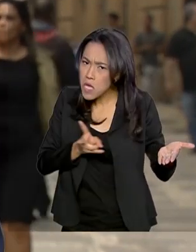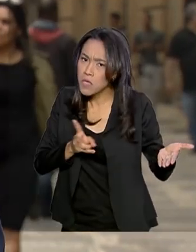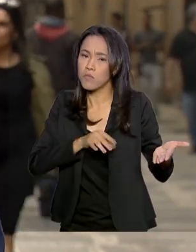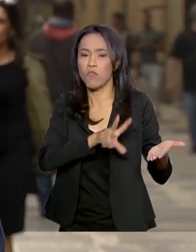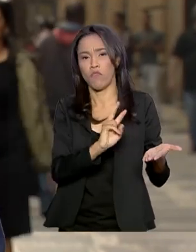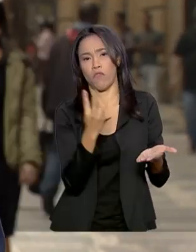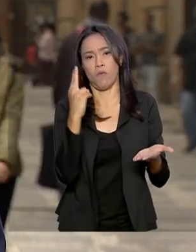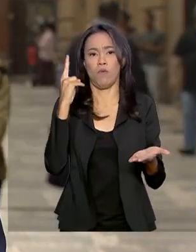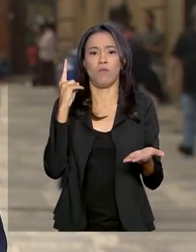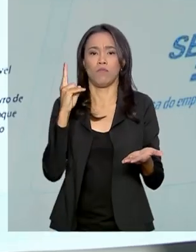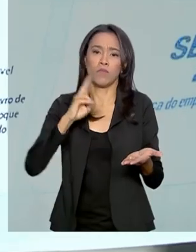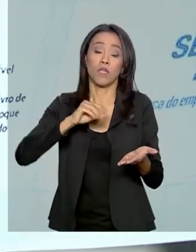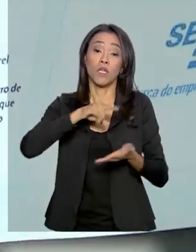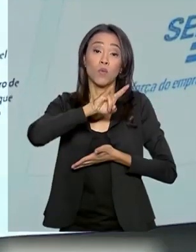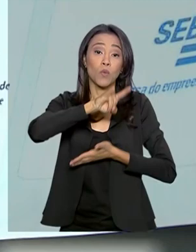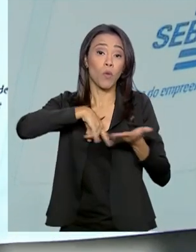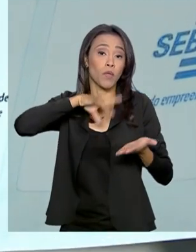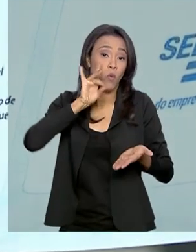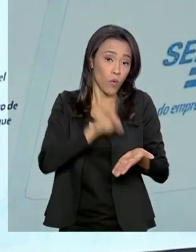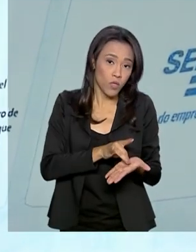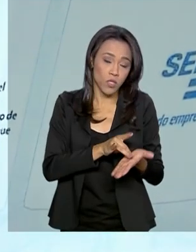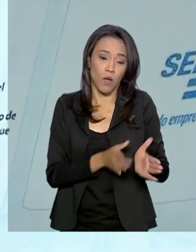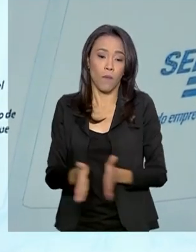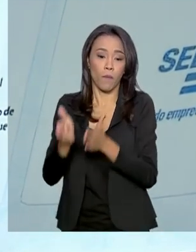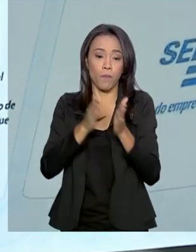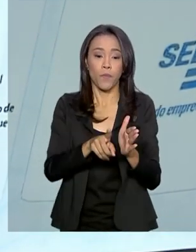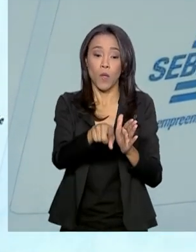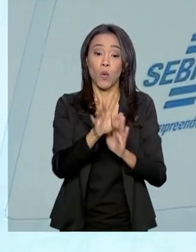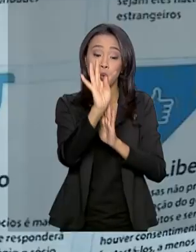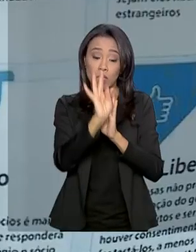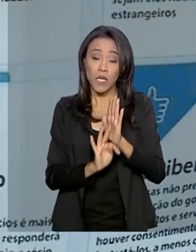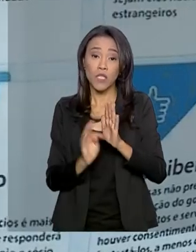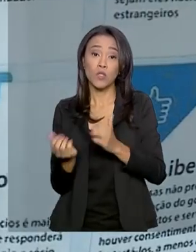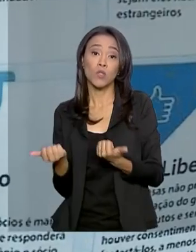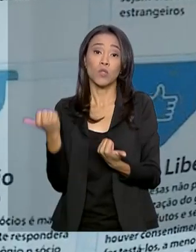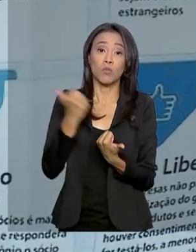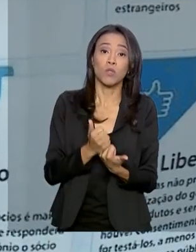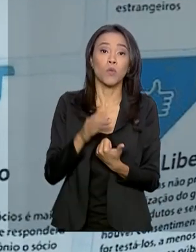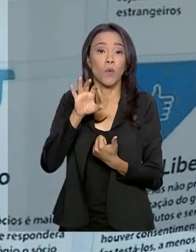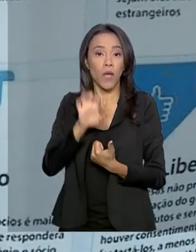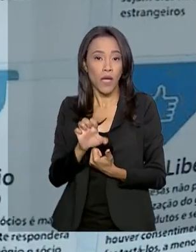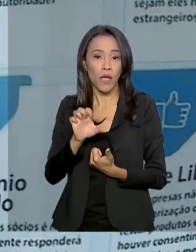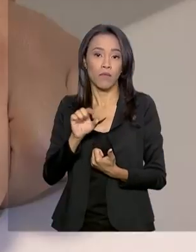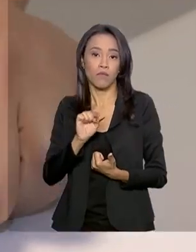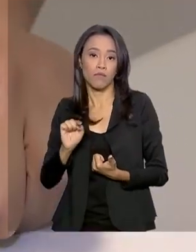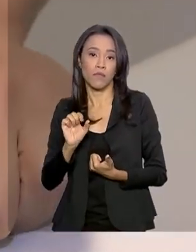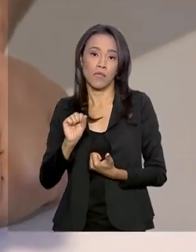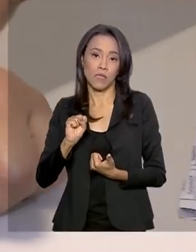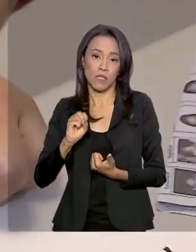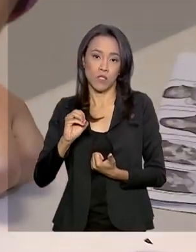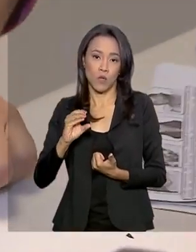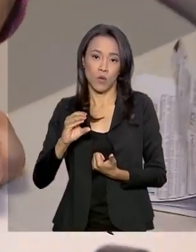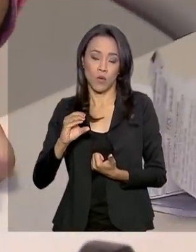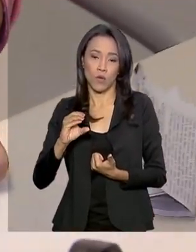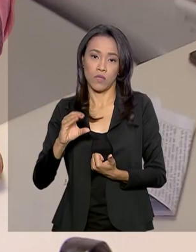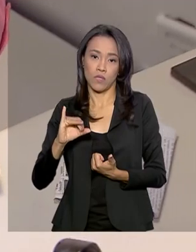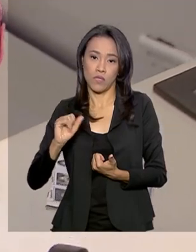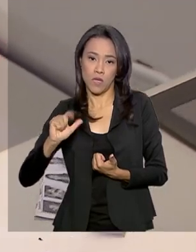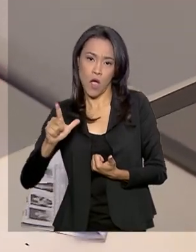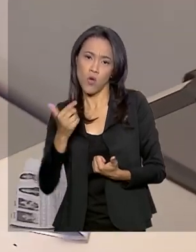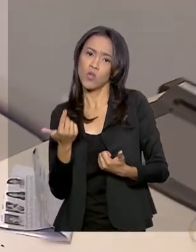os documentos originais. O texto ainda substitui o E-Social por um sistema mais simplificado. E passa a ser